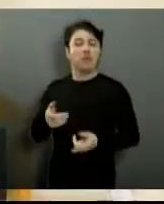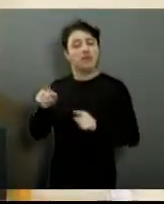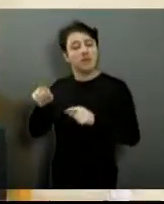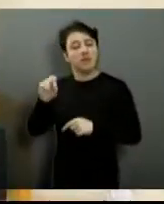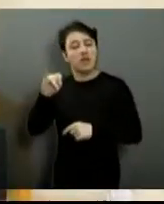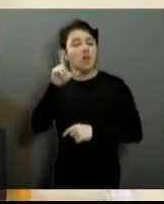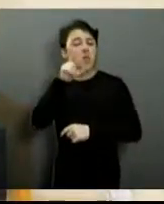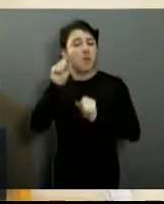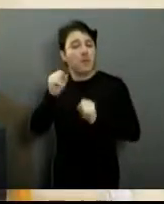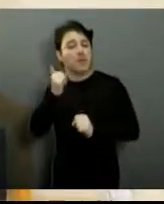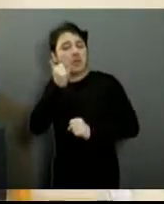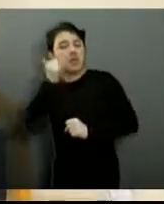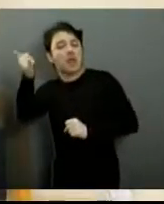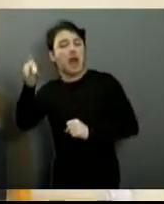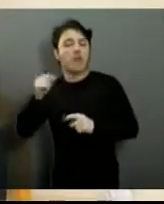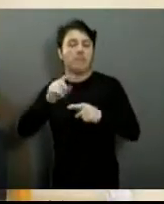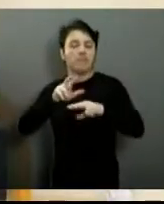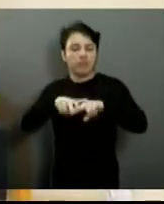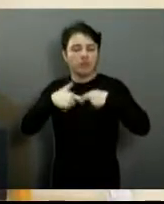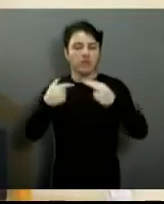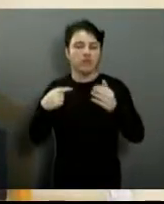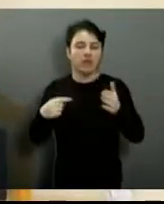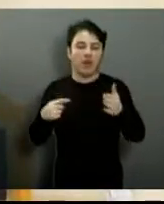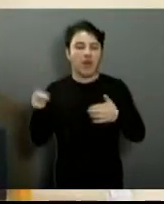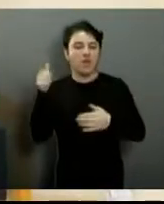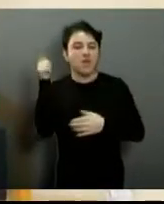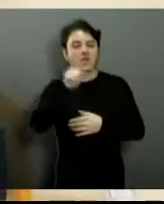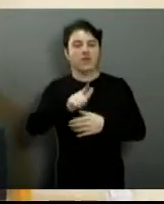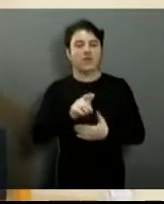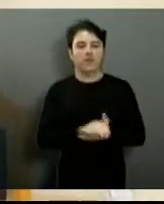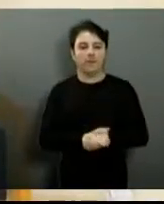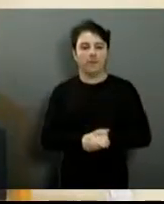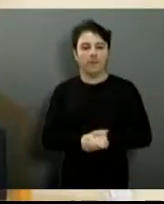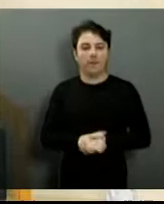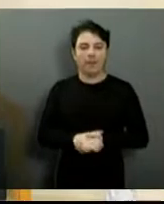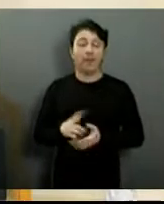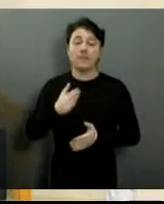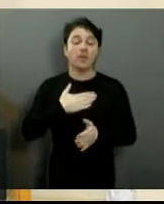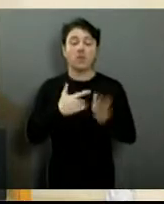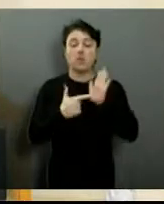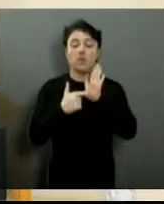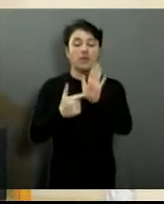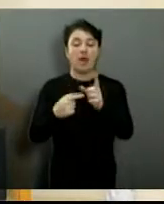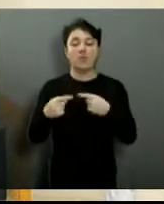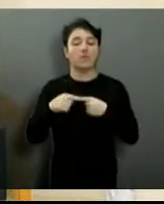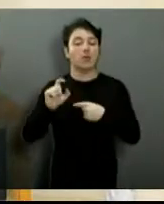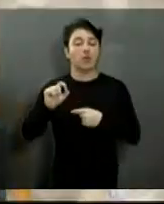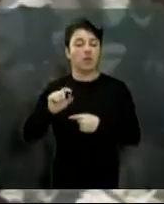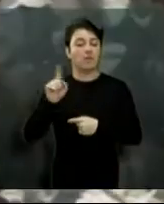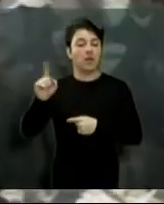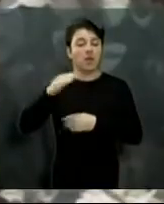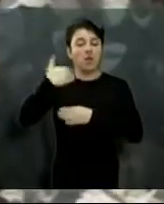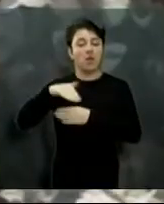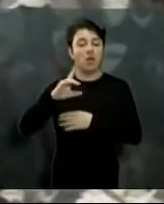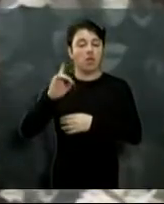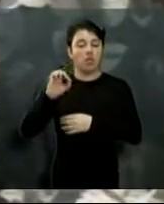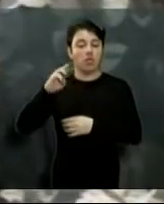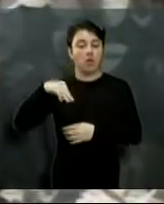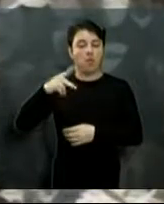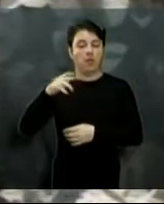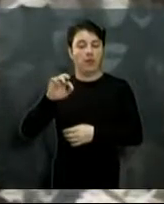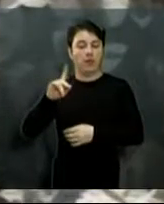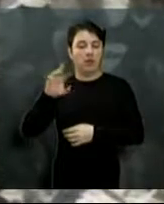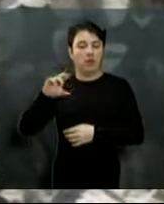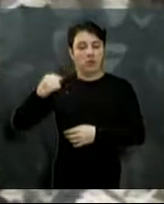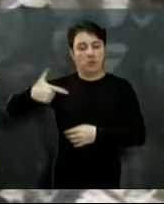as indicações sejam atendidas. Não é mesmo? Vamos aos nossos aniversariantes aí da semana. Na Avenida Dom Pedro II, eu vou falar rapidamente